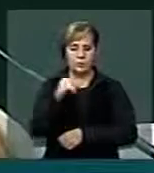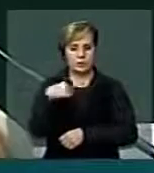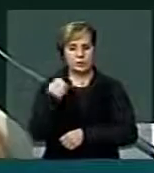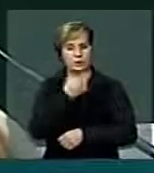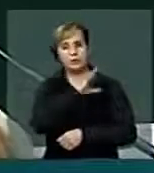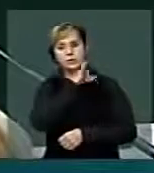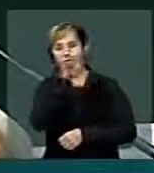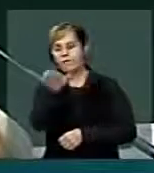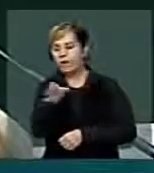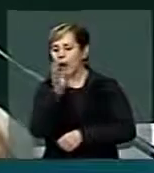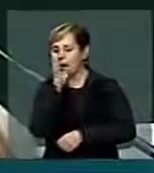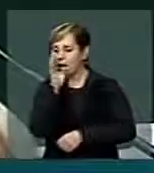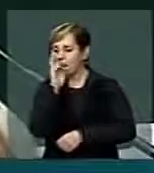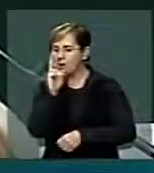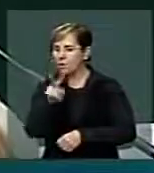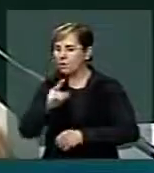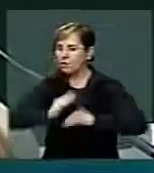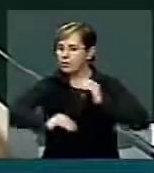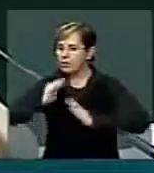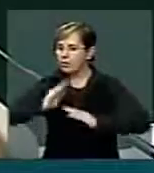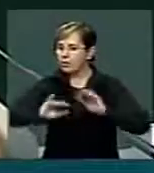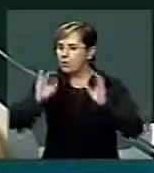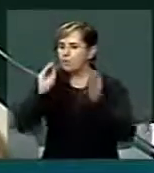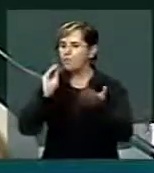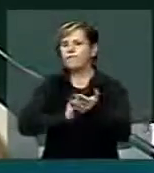escassez da mão de obra qualificada,